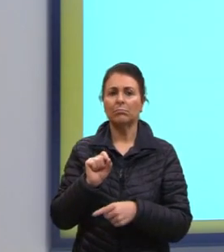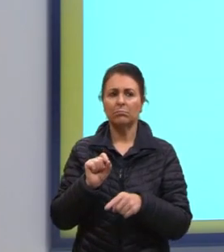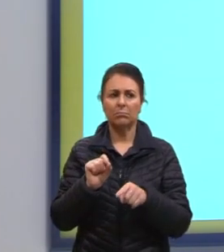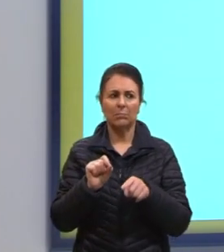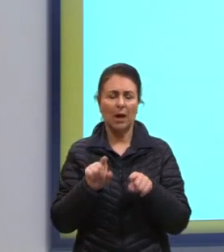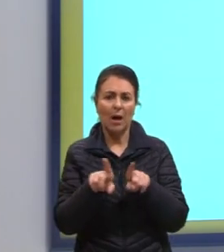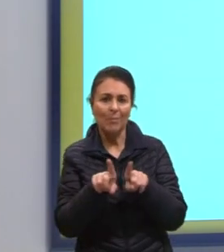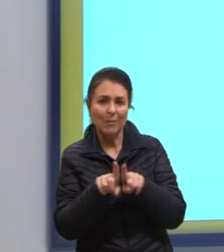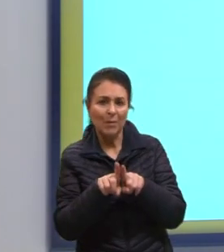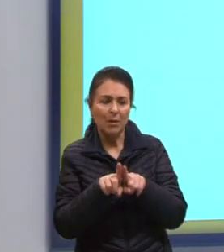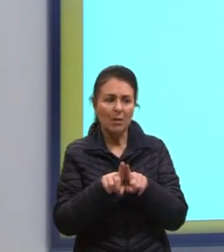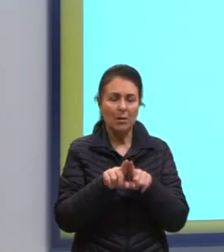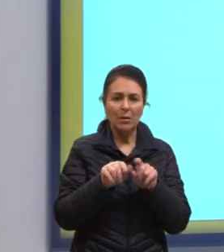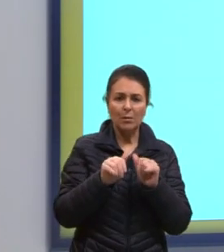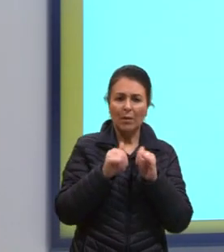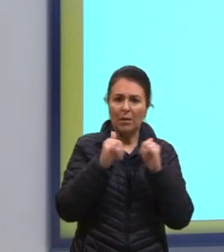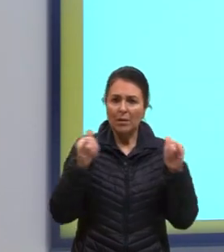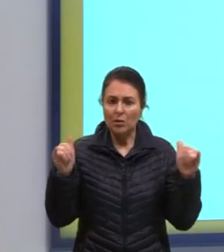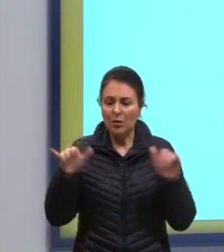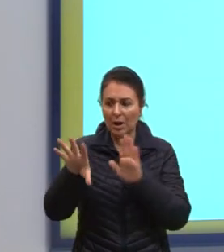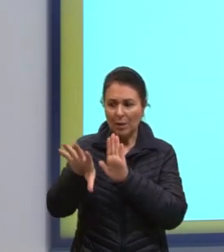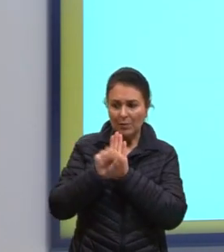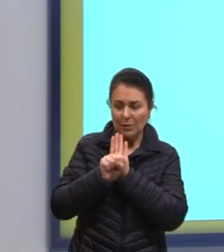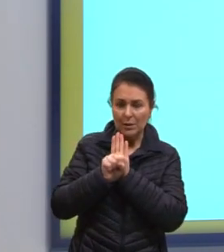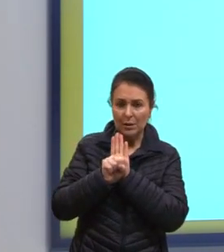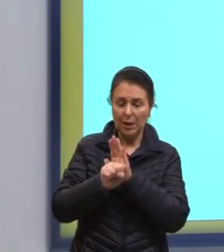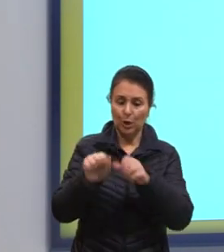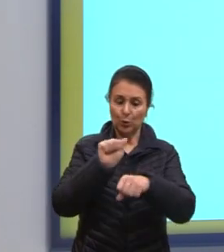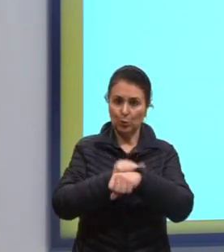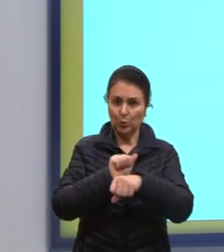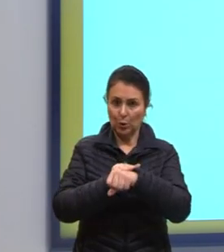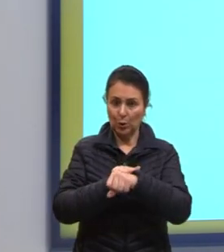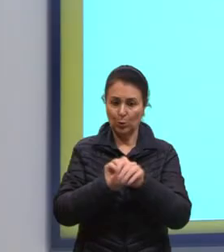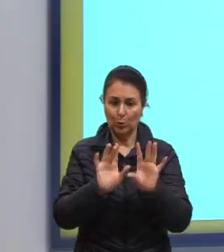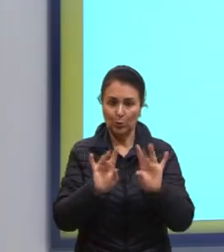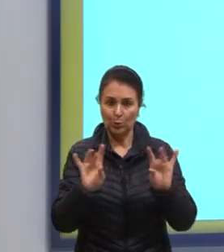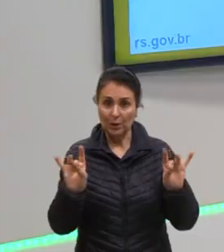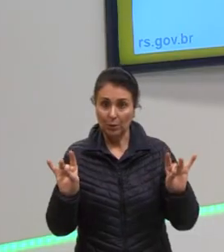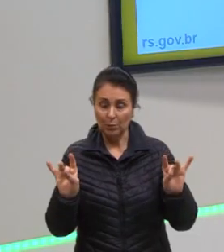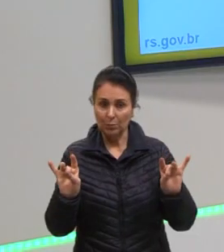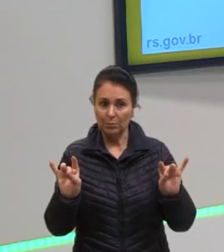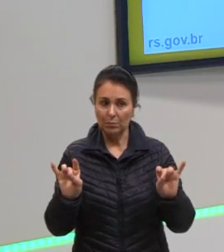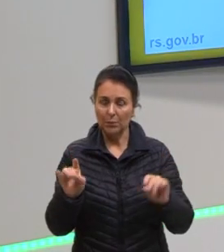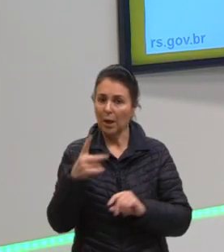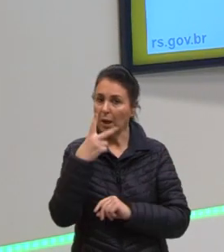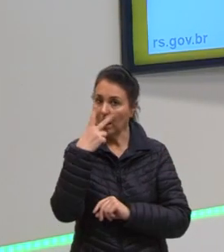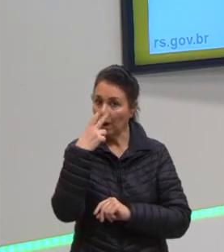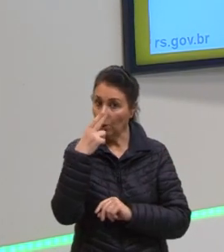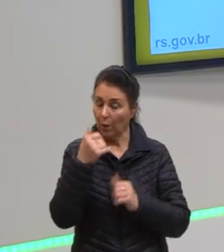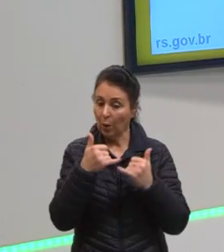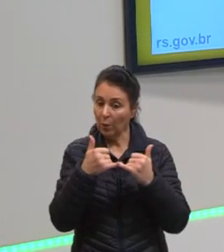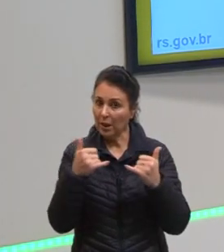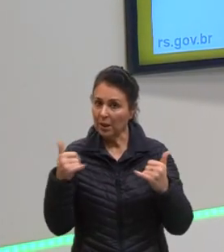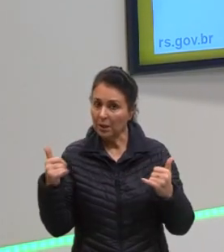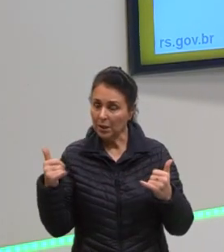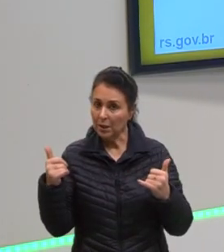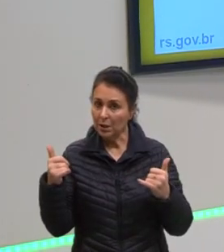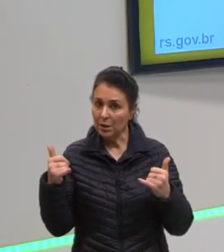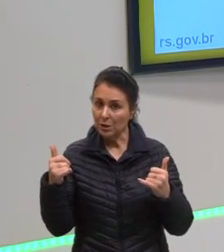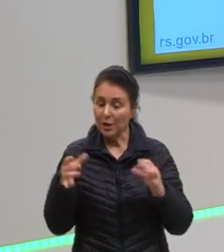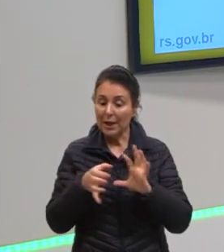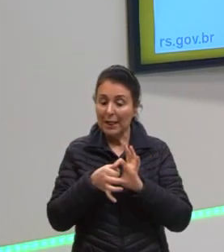energia que eu tenho sendo absorvida, por exemplo, do sólido para o líquido, é igual à energia que eu tenho sendo